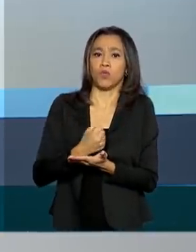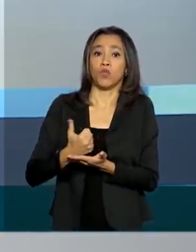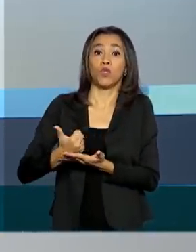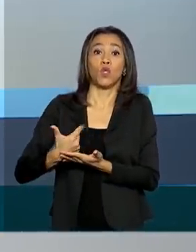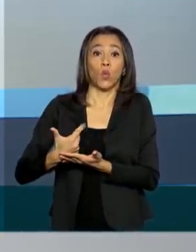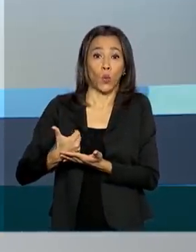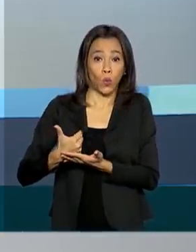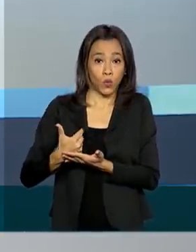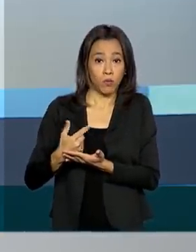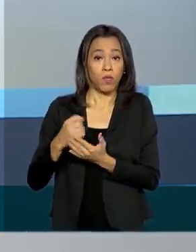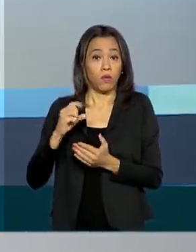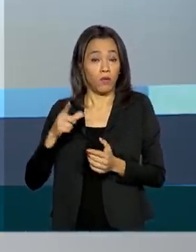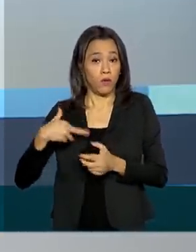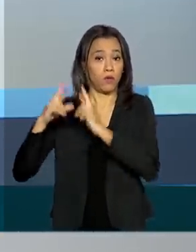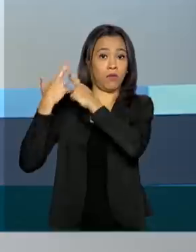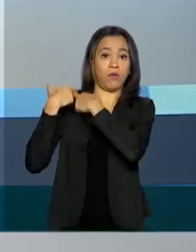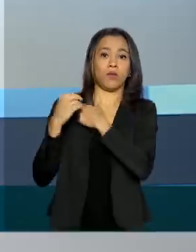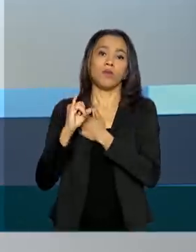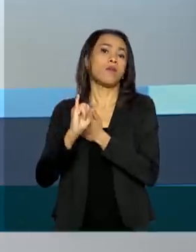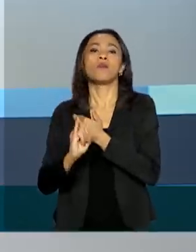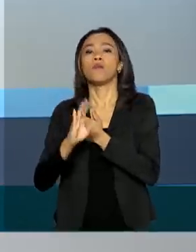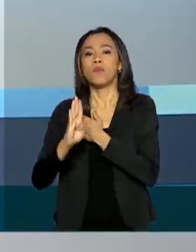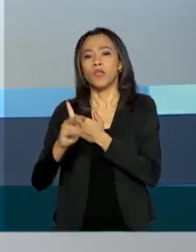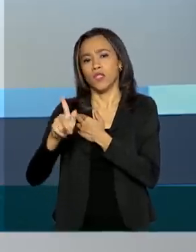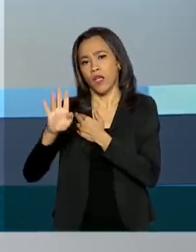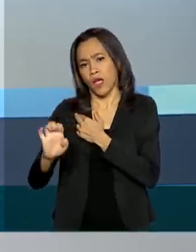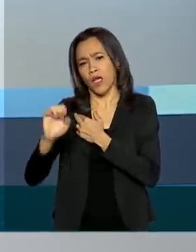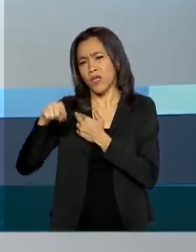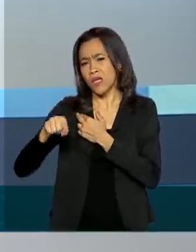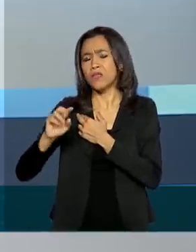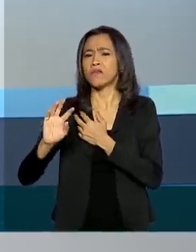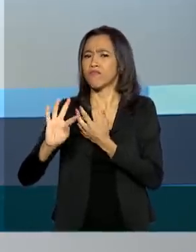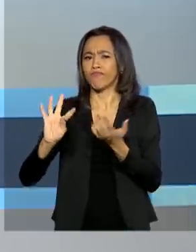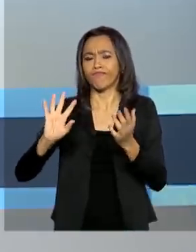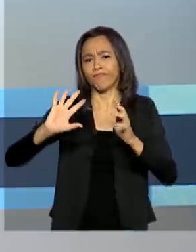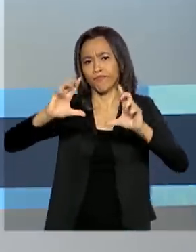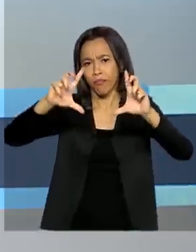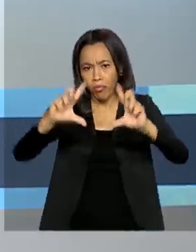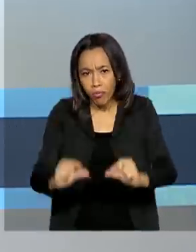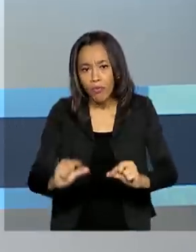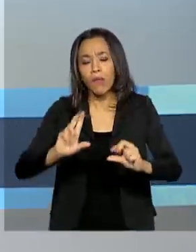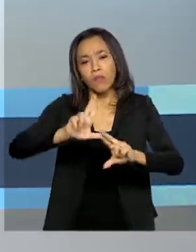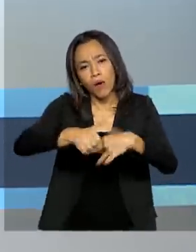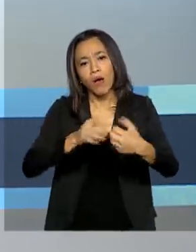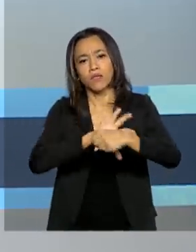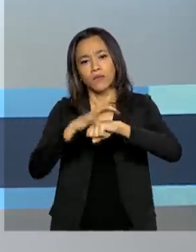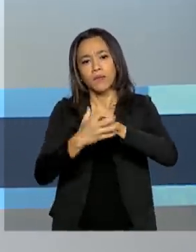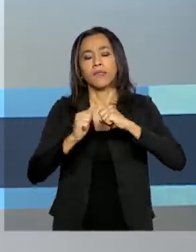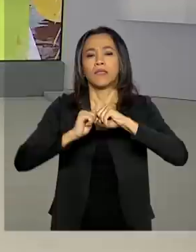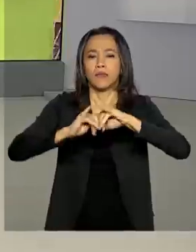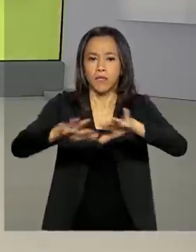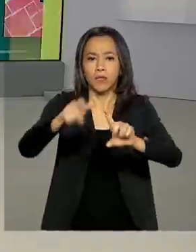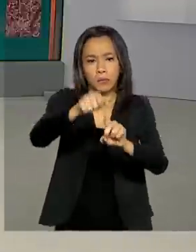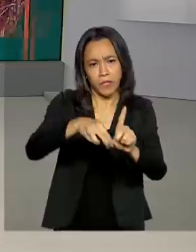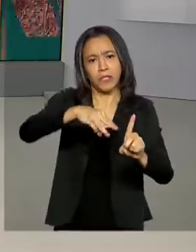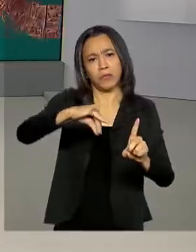Segundo o IBGE, parte da queda em março se deve aos efeitos da pandemia do coronavírus na economia do país.